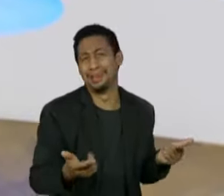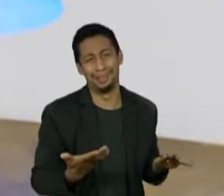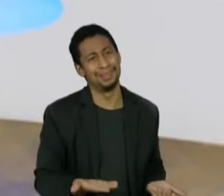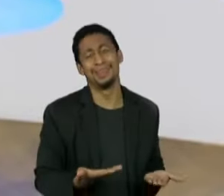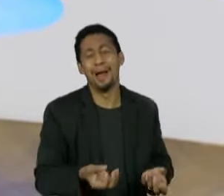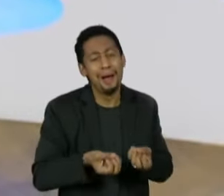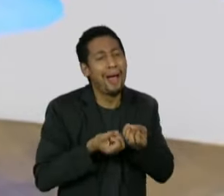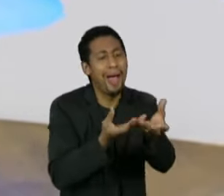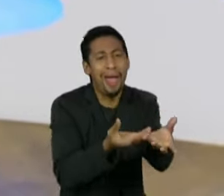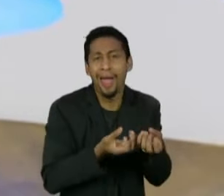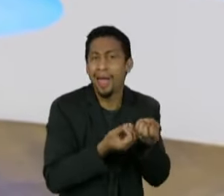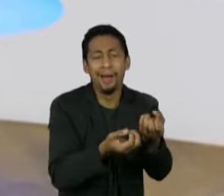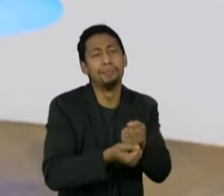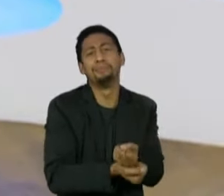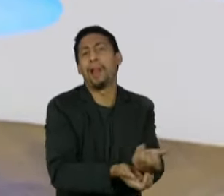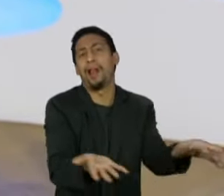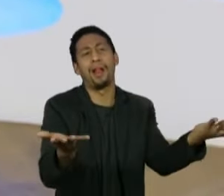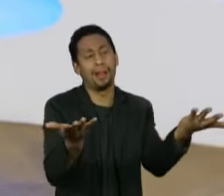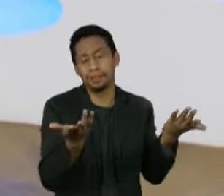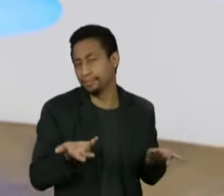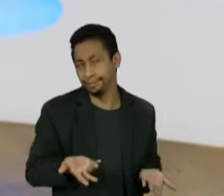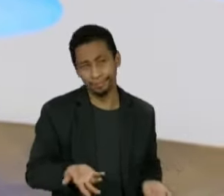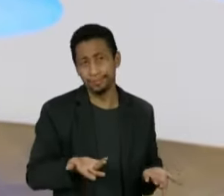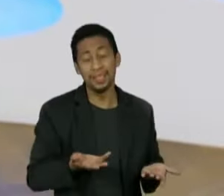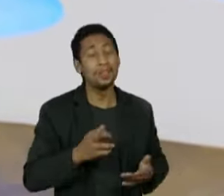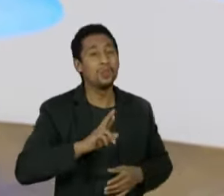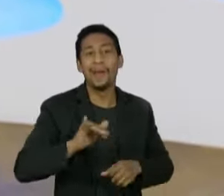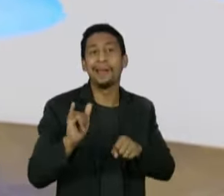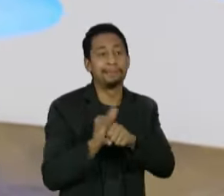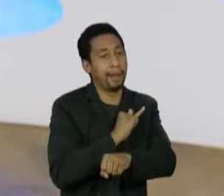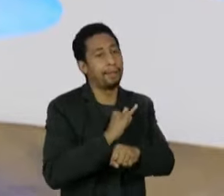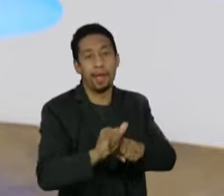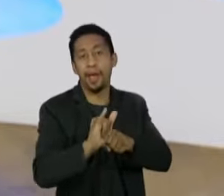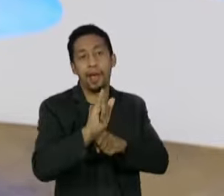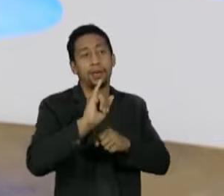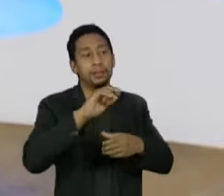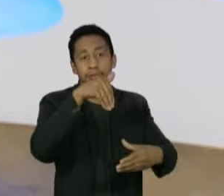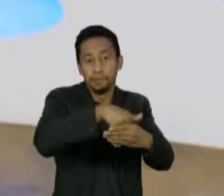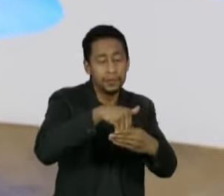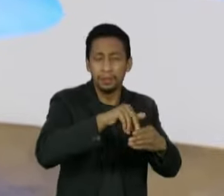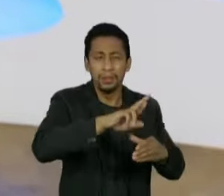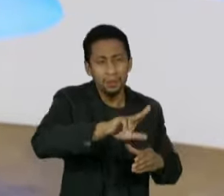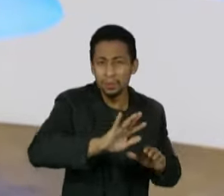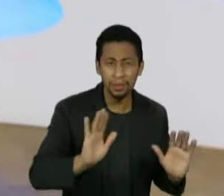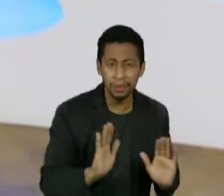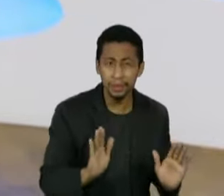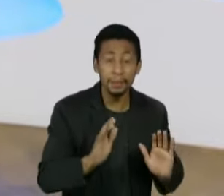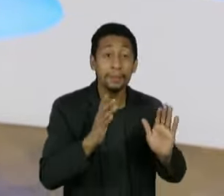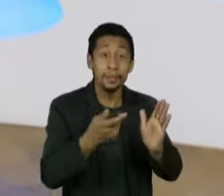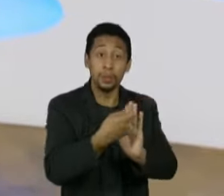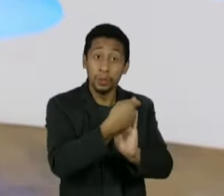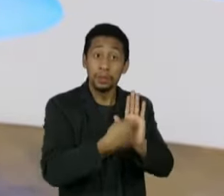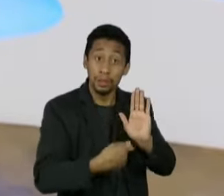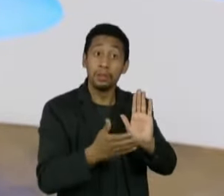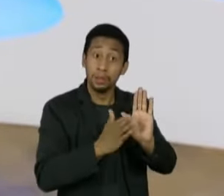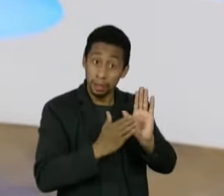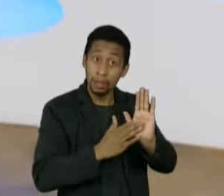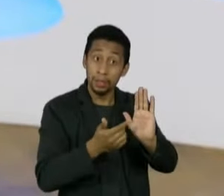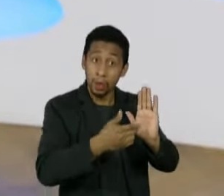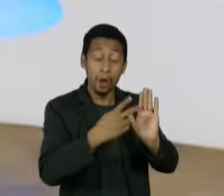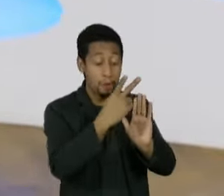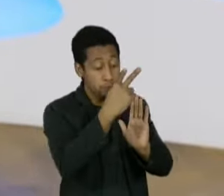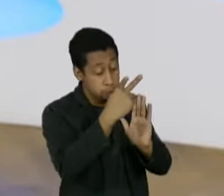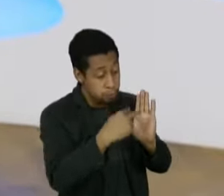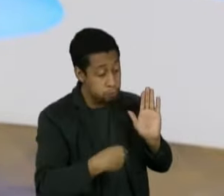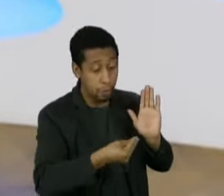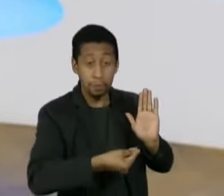interesse de ocupar espaço na mídia, não por uma questão de estratégia para votações ou coisa parecida. E o relatório, até a sua leitura,